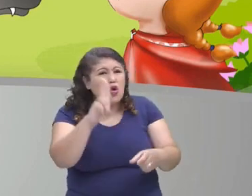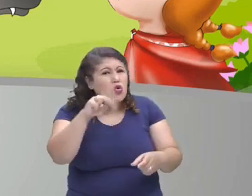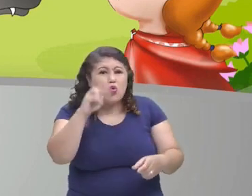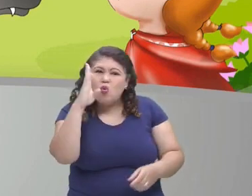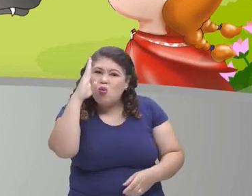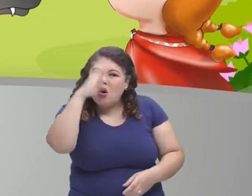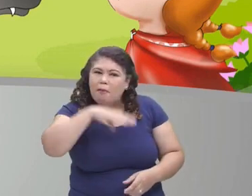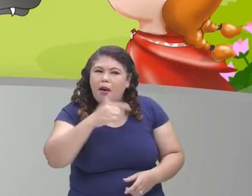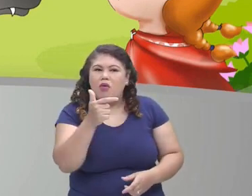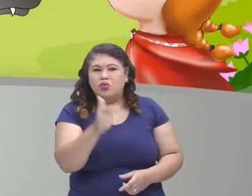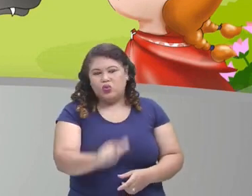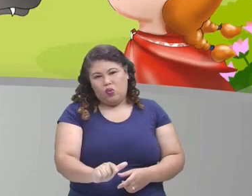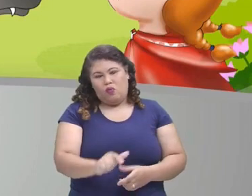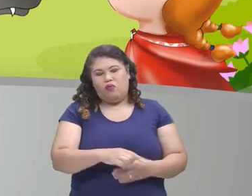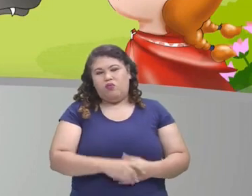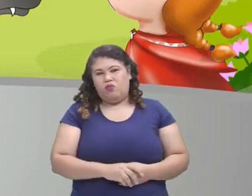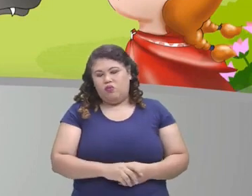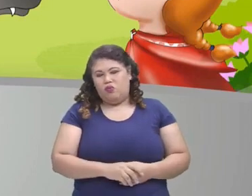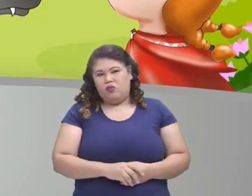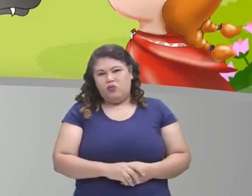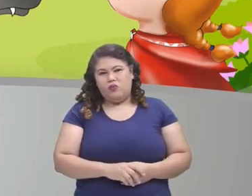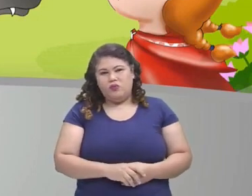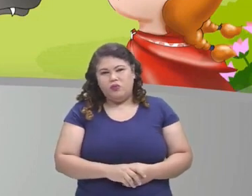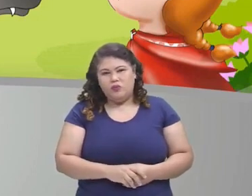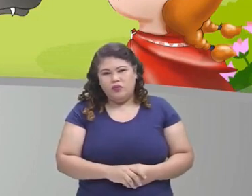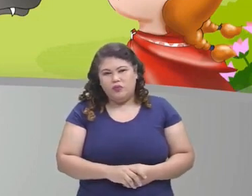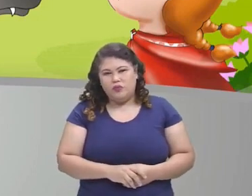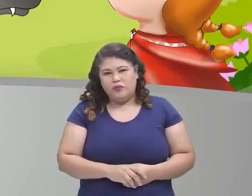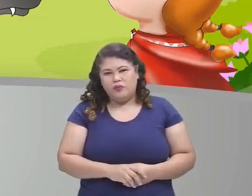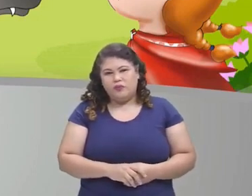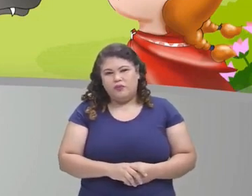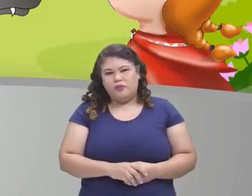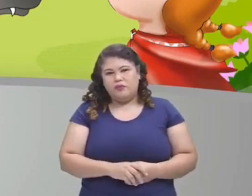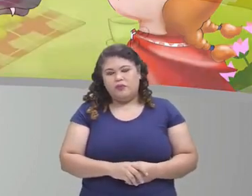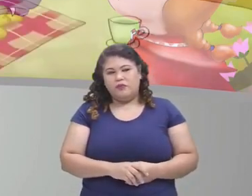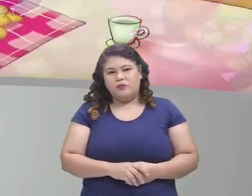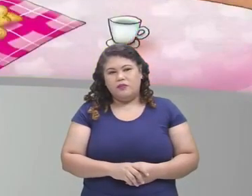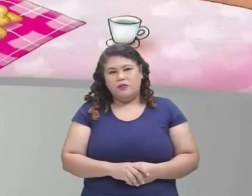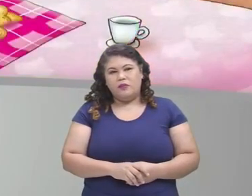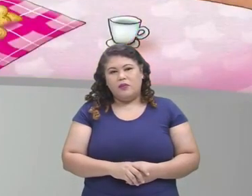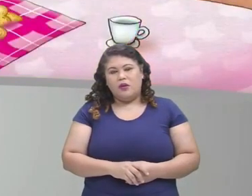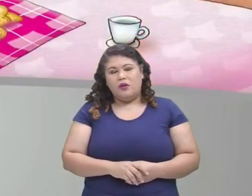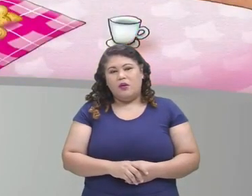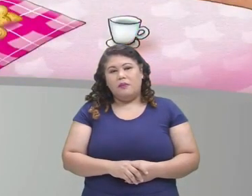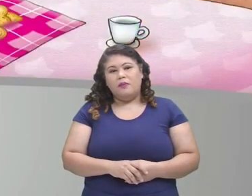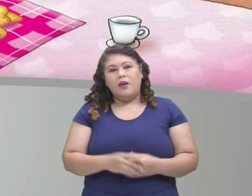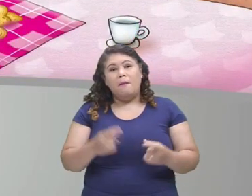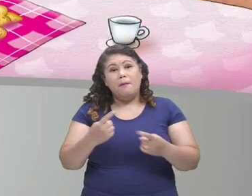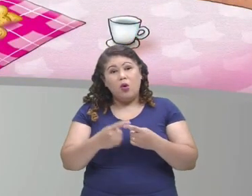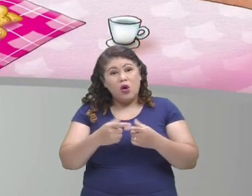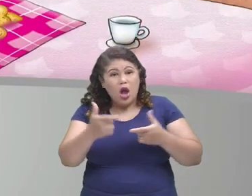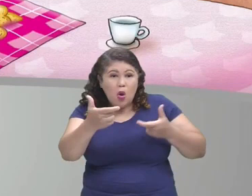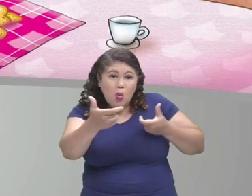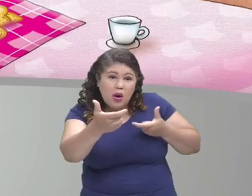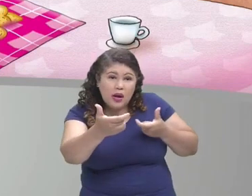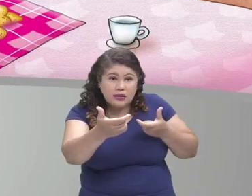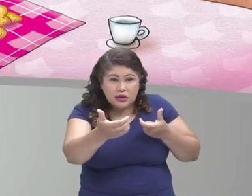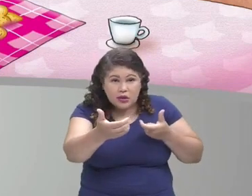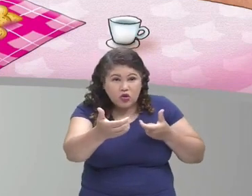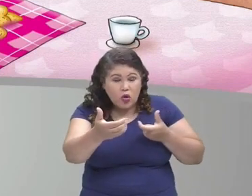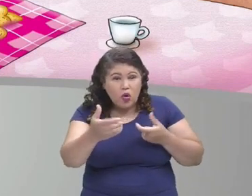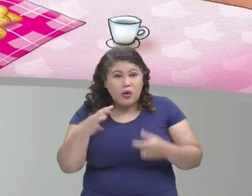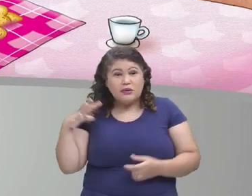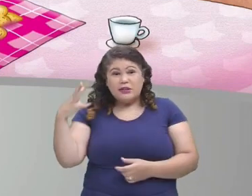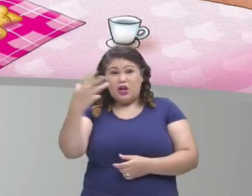O lobo mau, ele não poderia mais fazer mal a ninguém nunca mais. Porque o caçador foi o